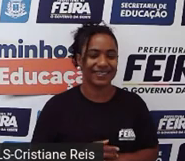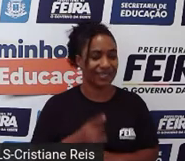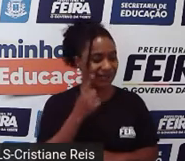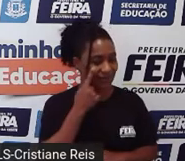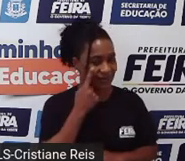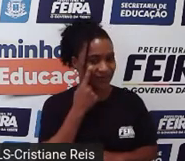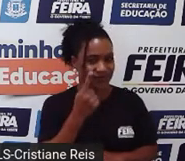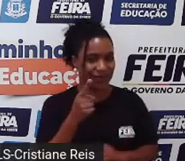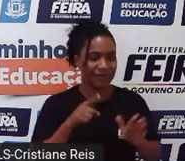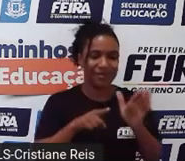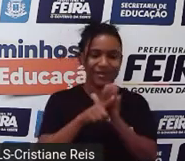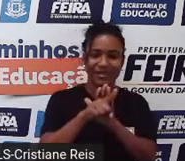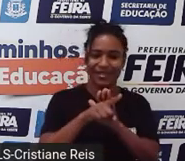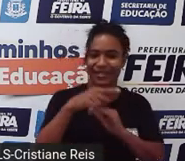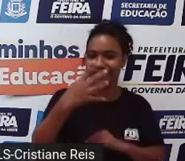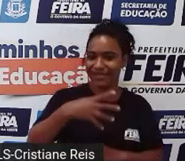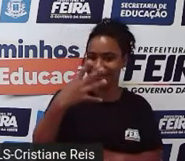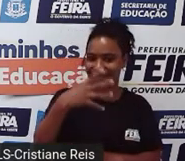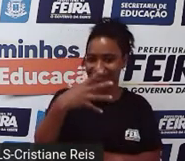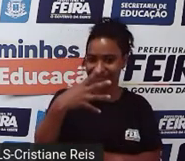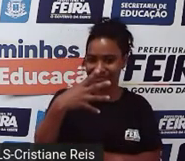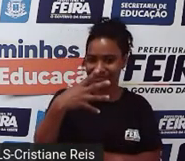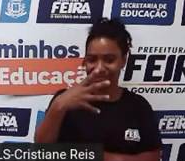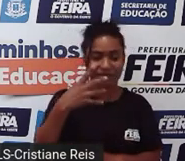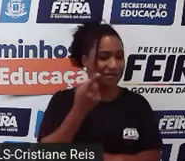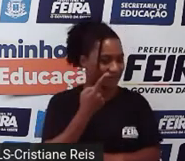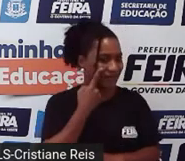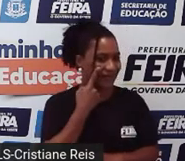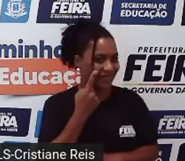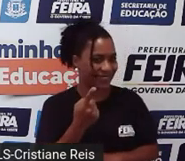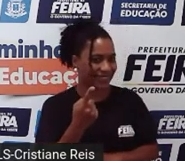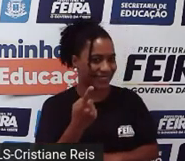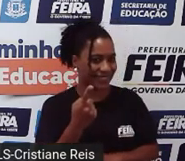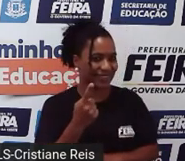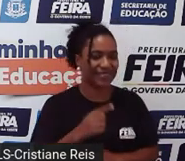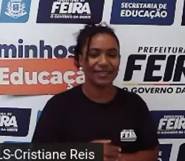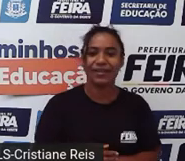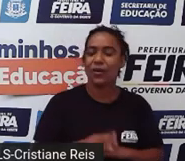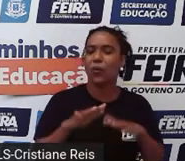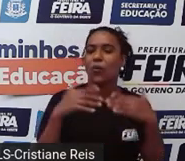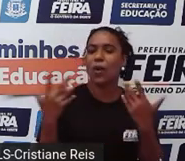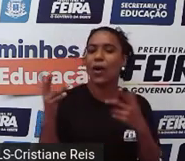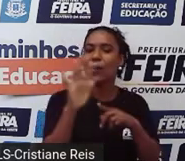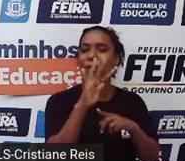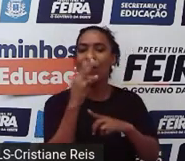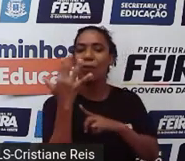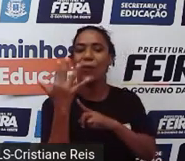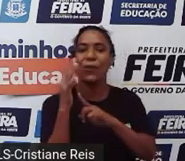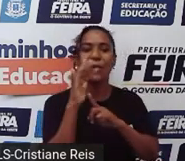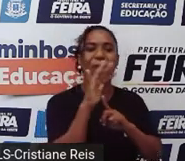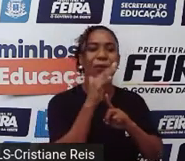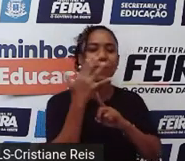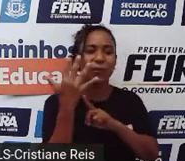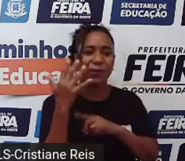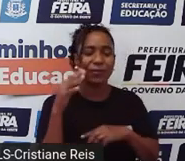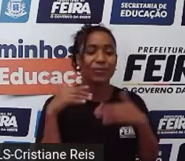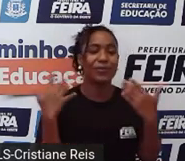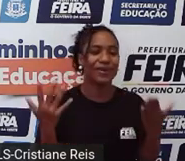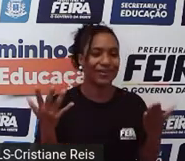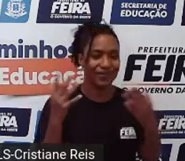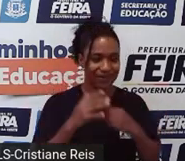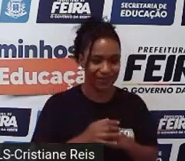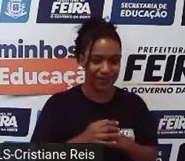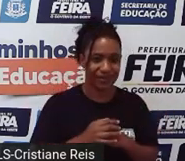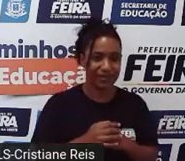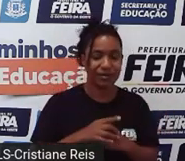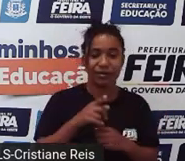Question number 4. Get ready? Vocês estão prontos? E essa estação do ano, neste caso aqui, não é uma estação do ano,